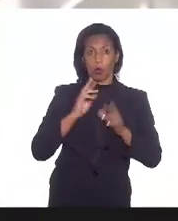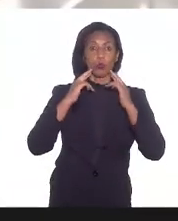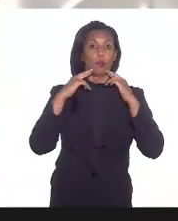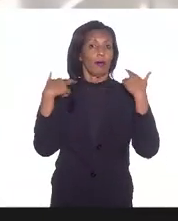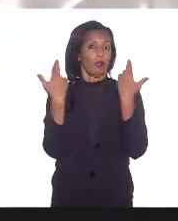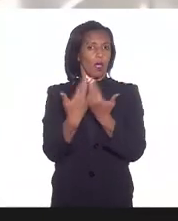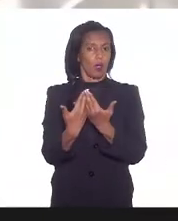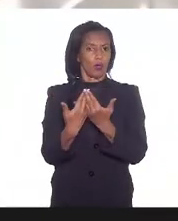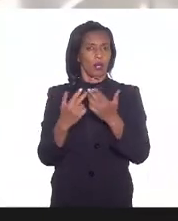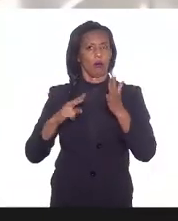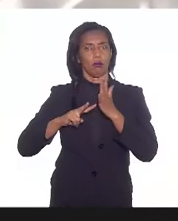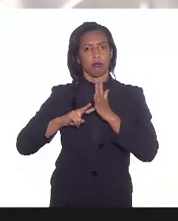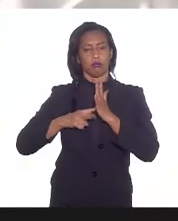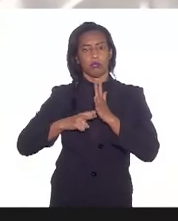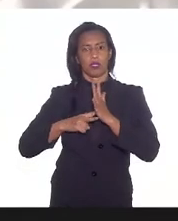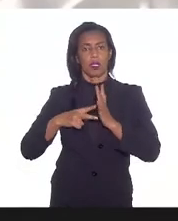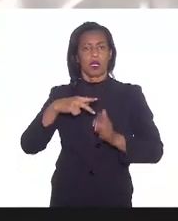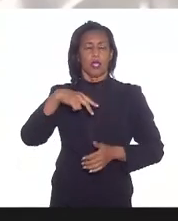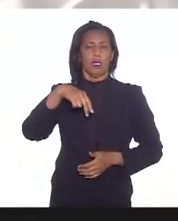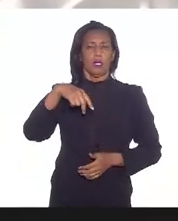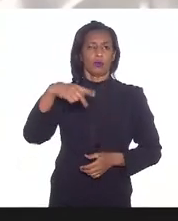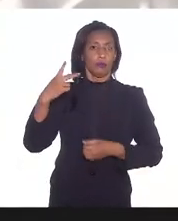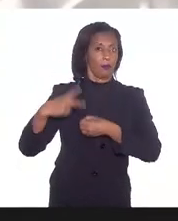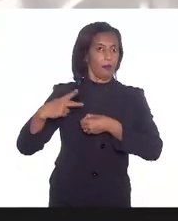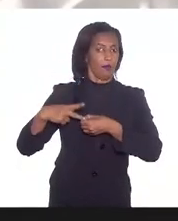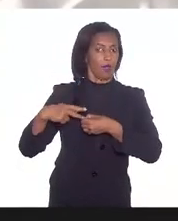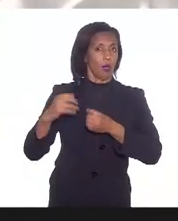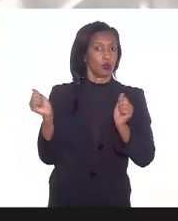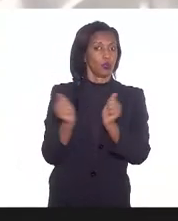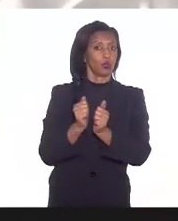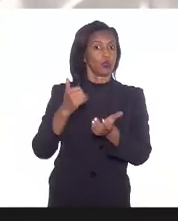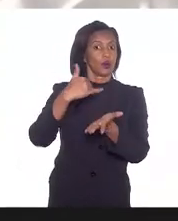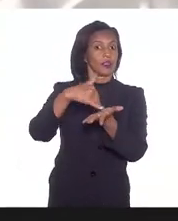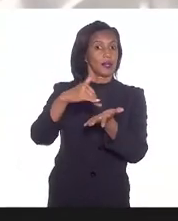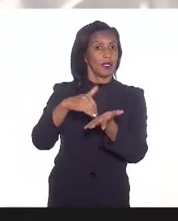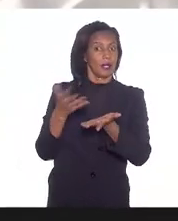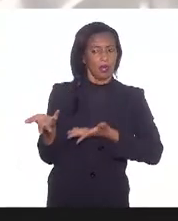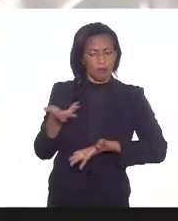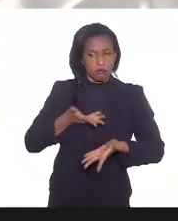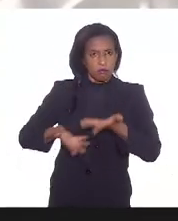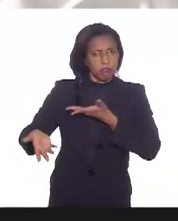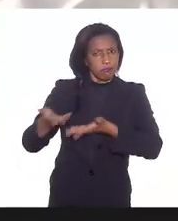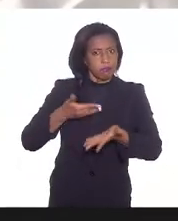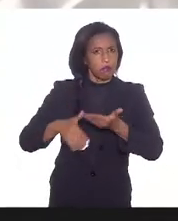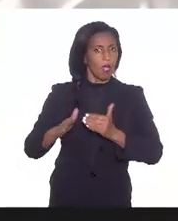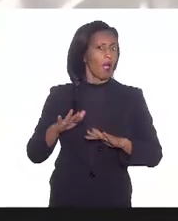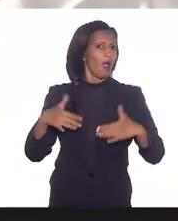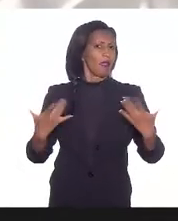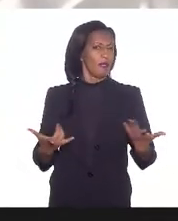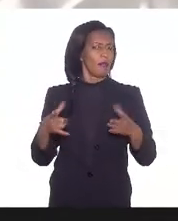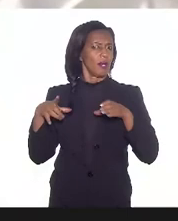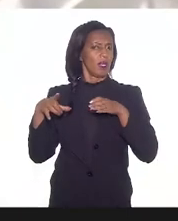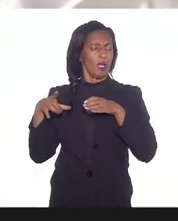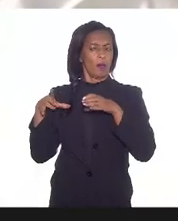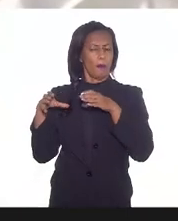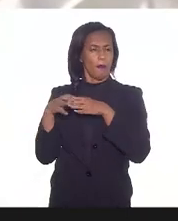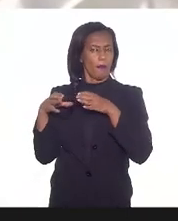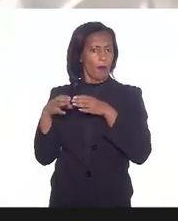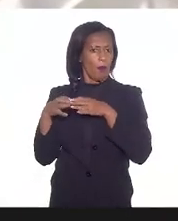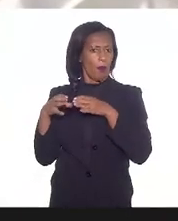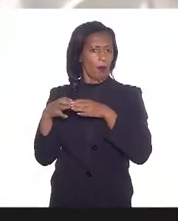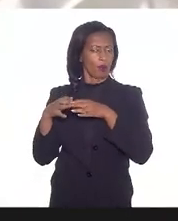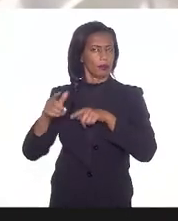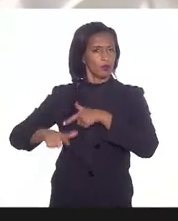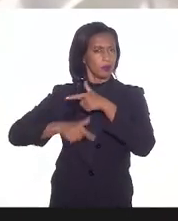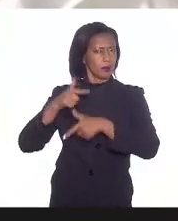sindipetro com a secretaria com a nossa participação até para que o órgão da secretaria do trabalhador